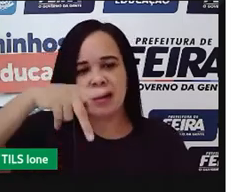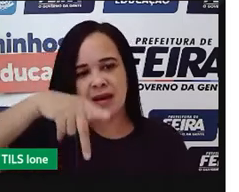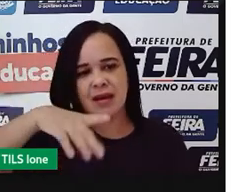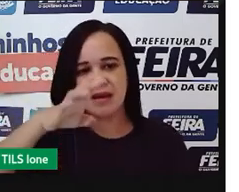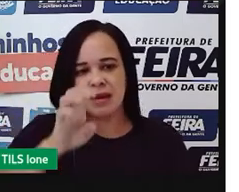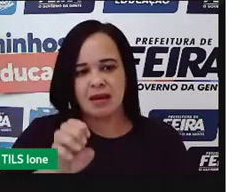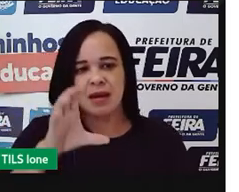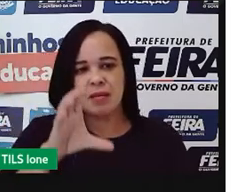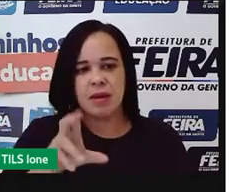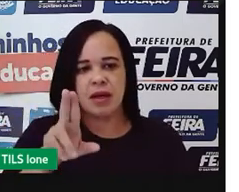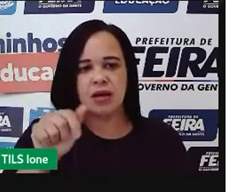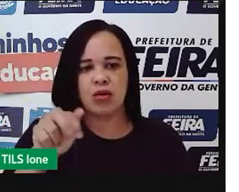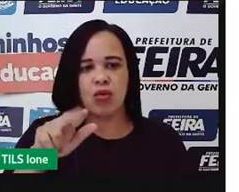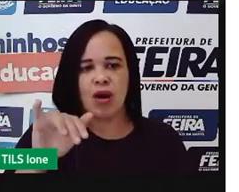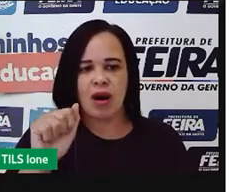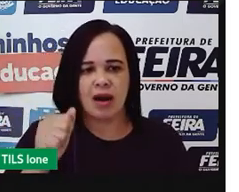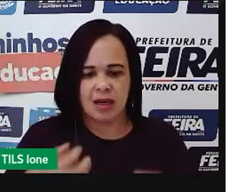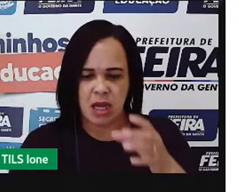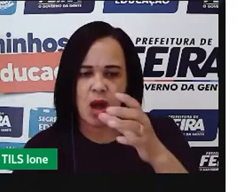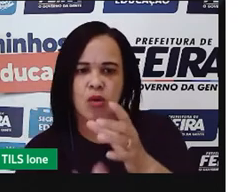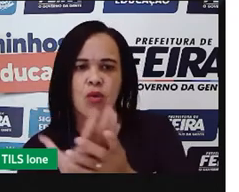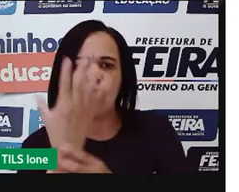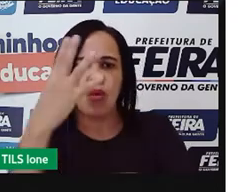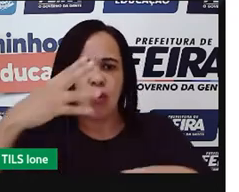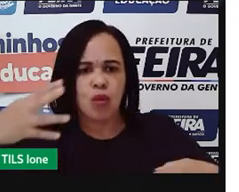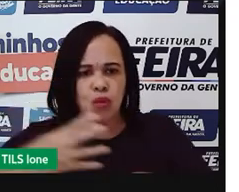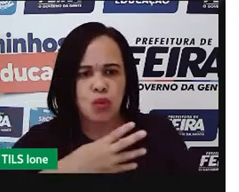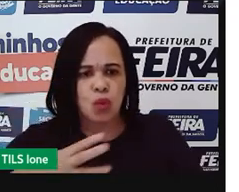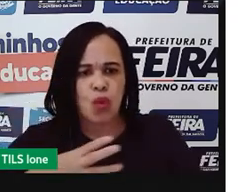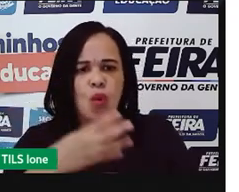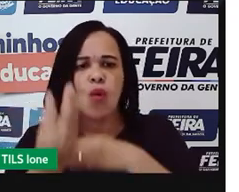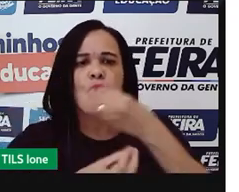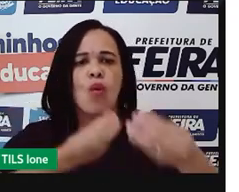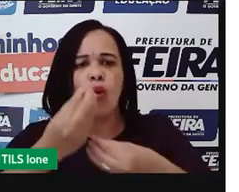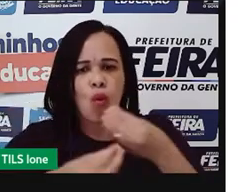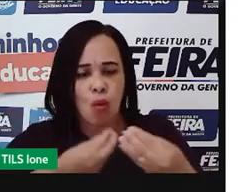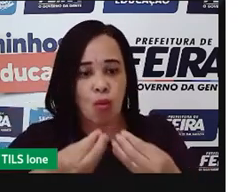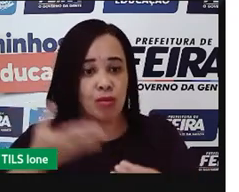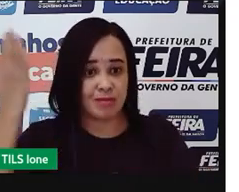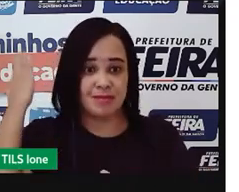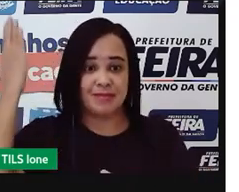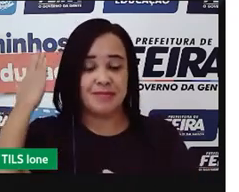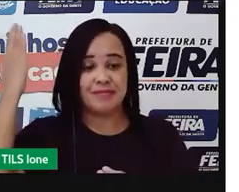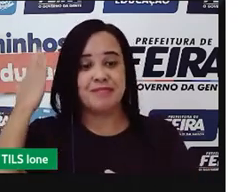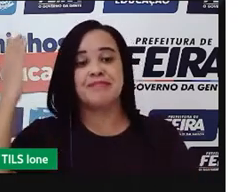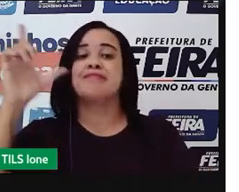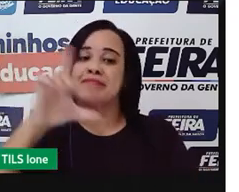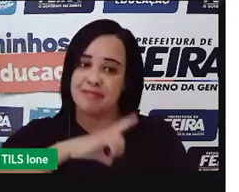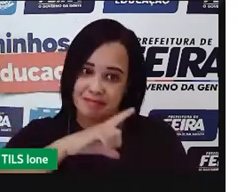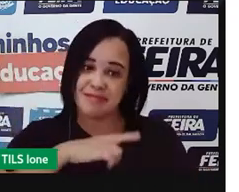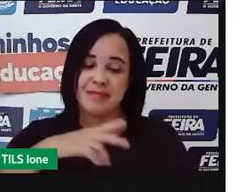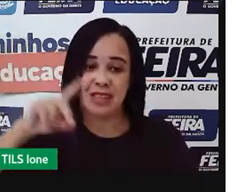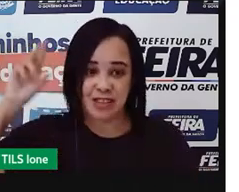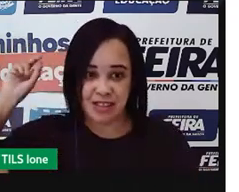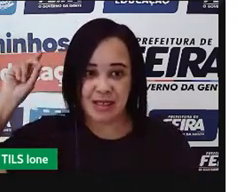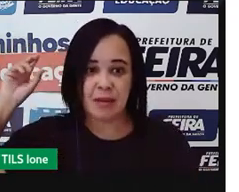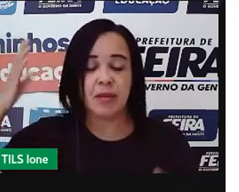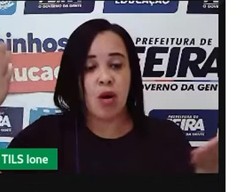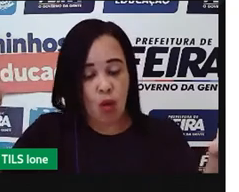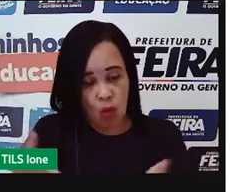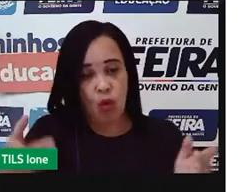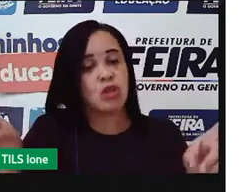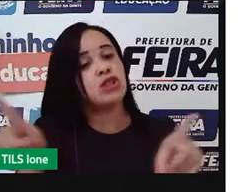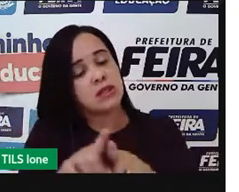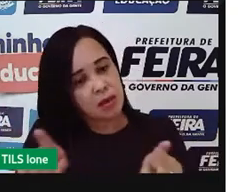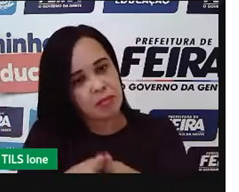a gente é uma cidade que surgiu, né, através dessas paradas dos tropeiros, então, a pecuária tem uma importância grande